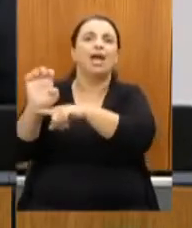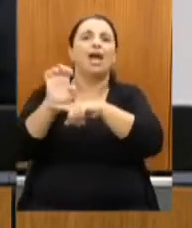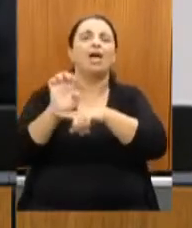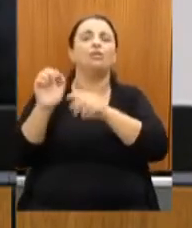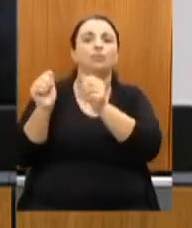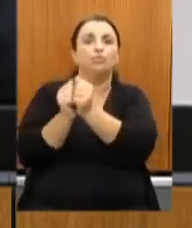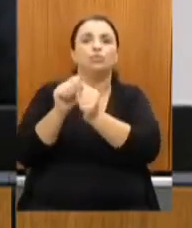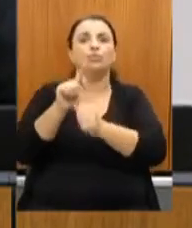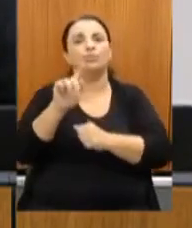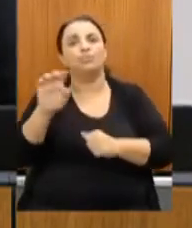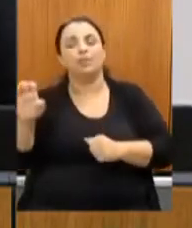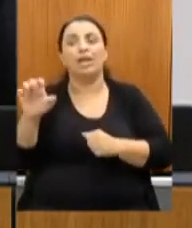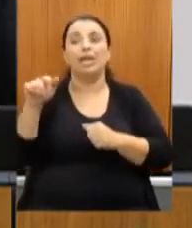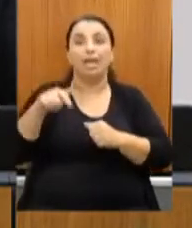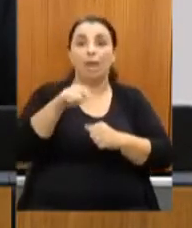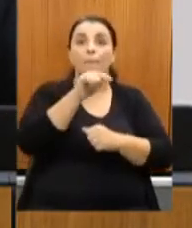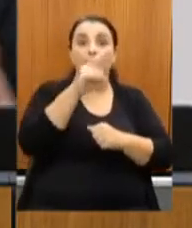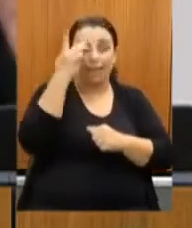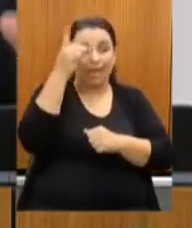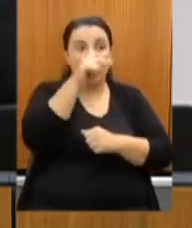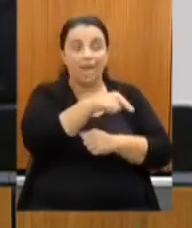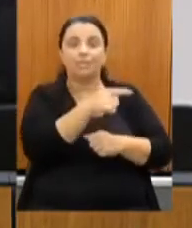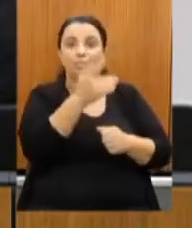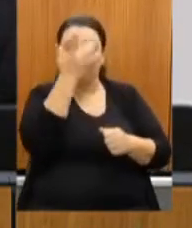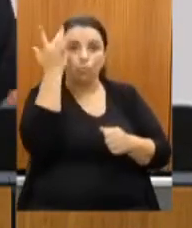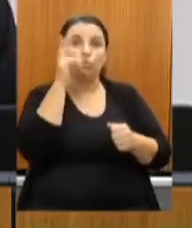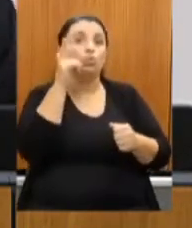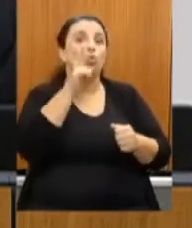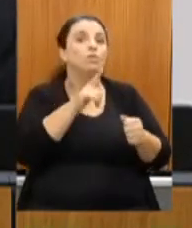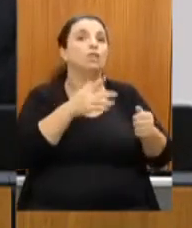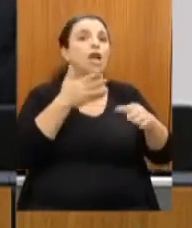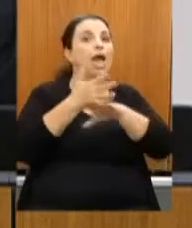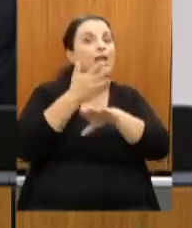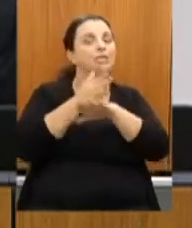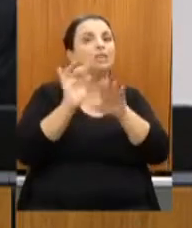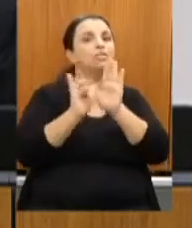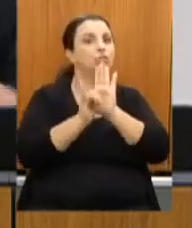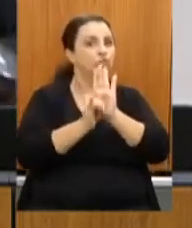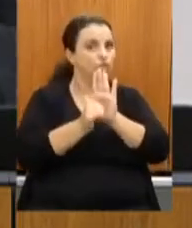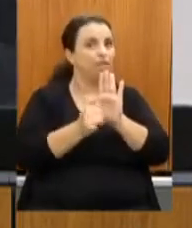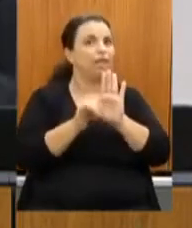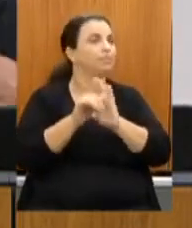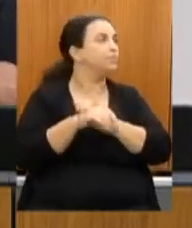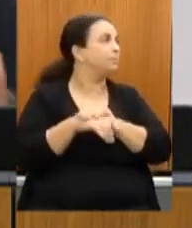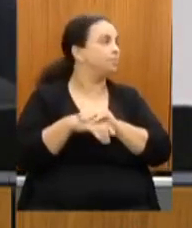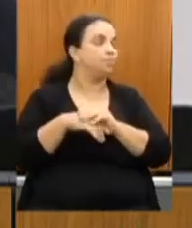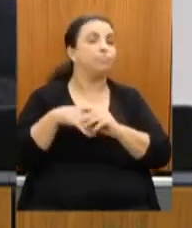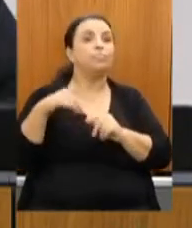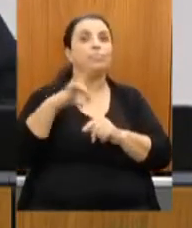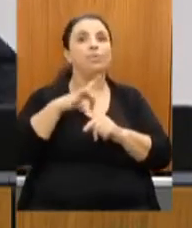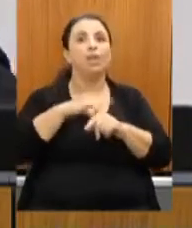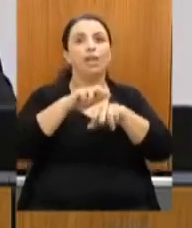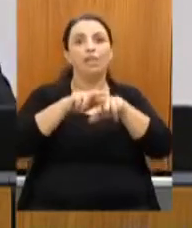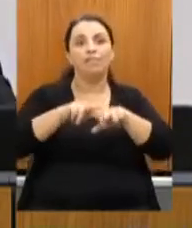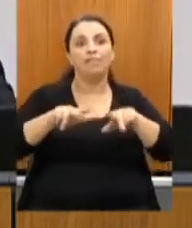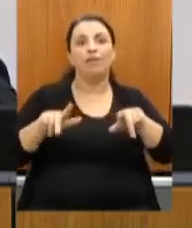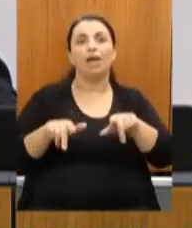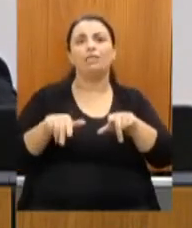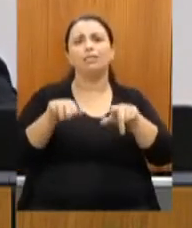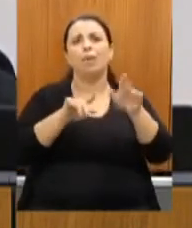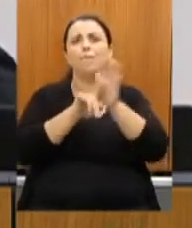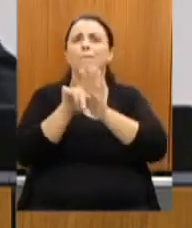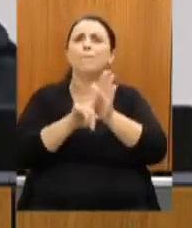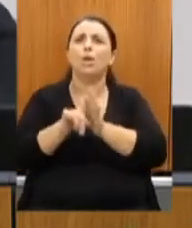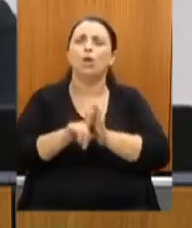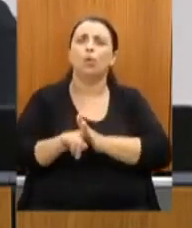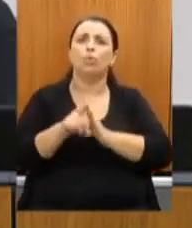pessoas tenham de fato acesso. Enfim, nós temos aqui, secretário, várias, inúmeras perguntas que